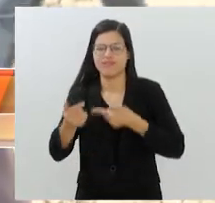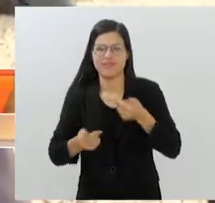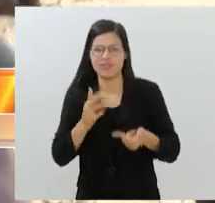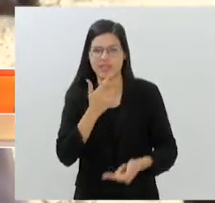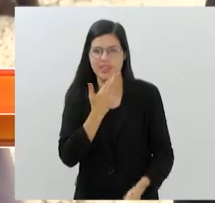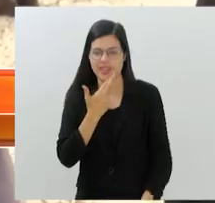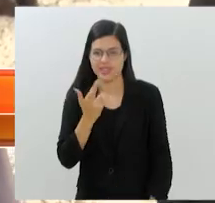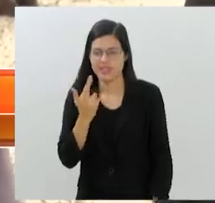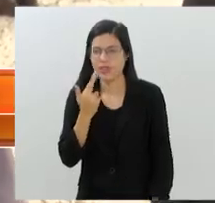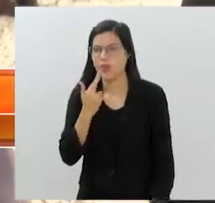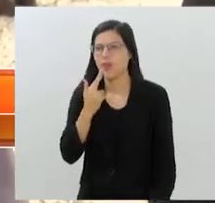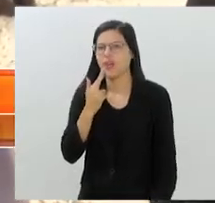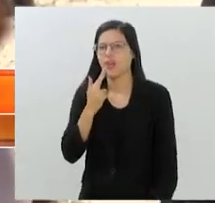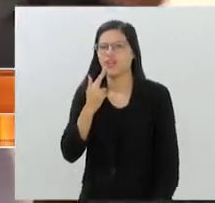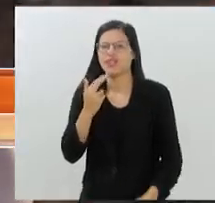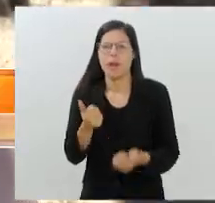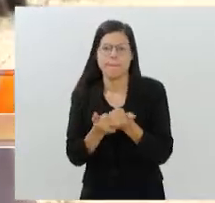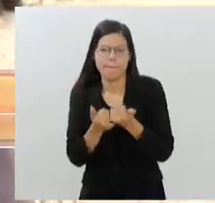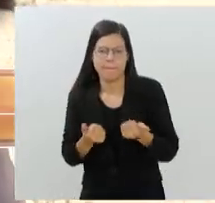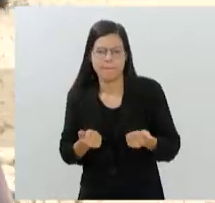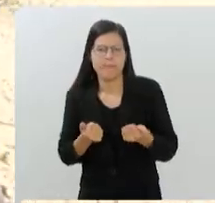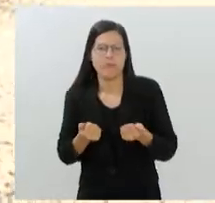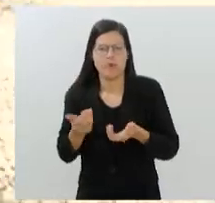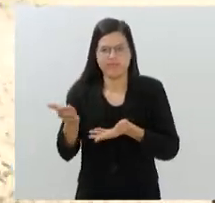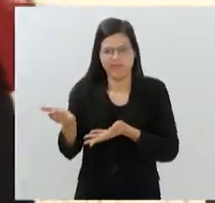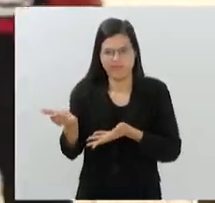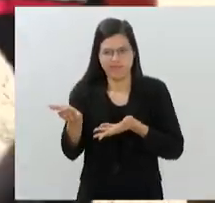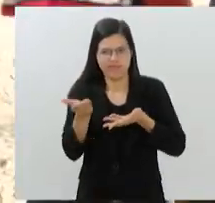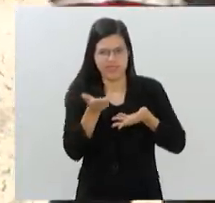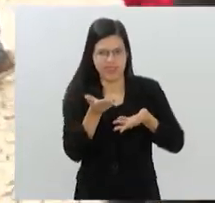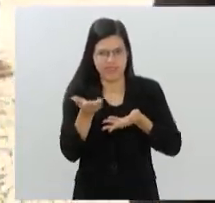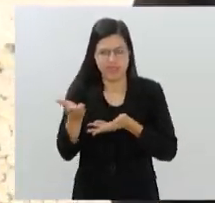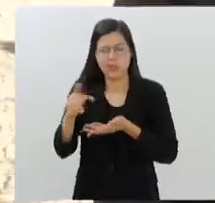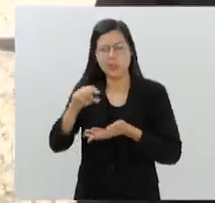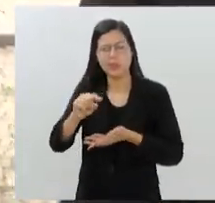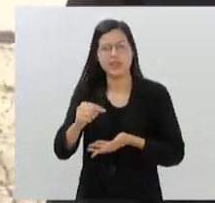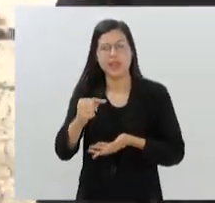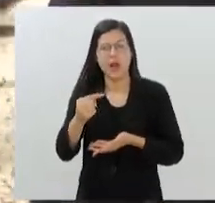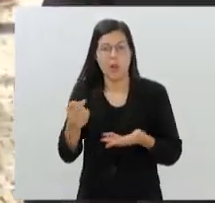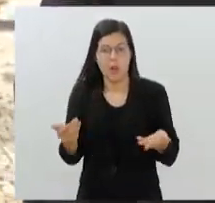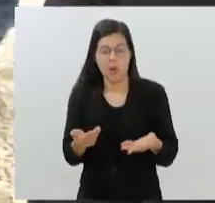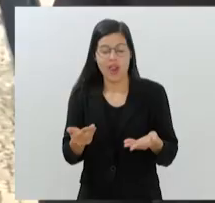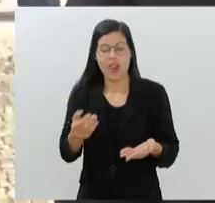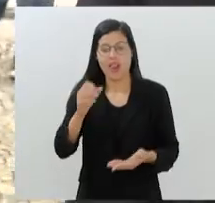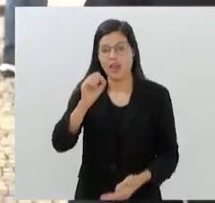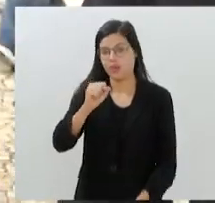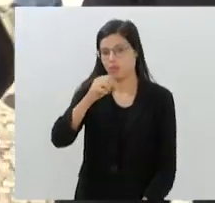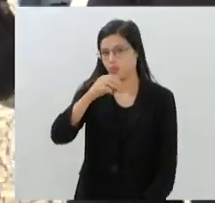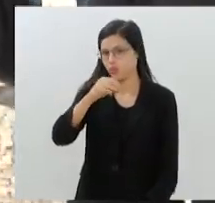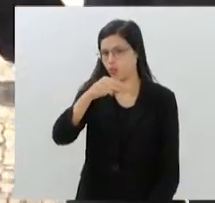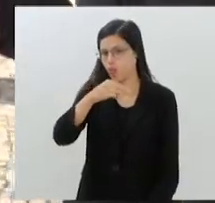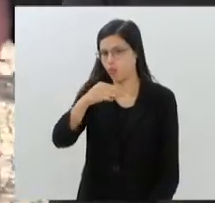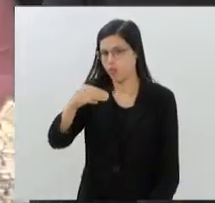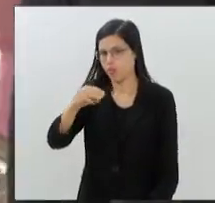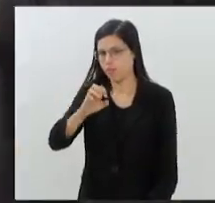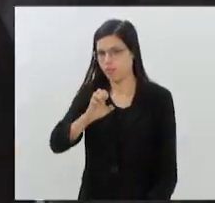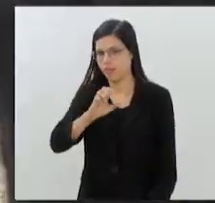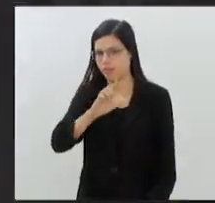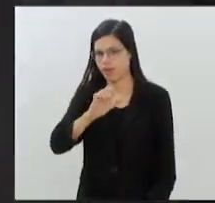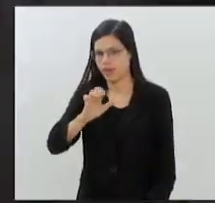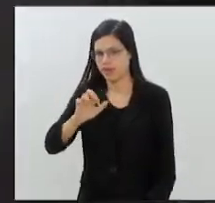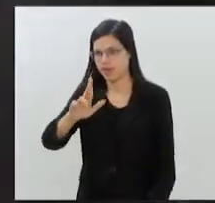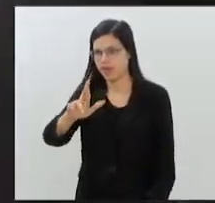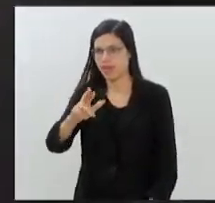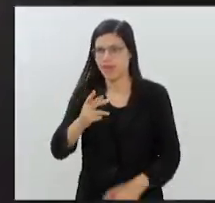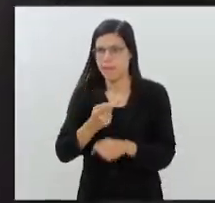Primeiro como assistente de garçom, depois como garçom. E hoje ele é um sommelier premiado. Renato, conta pra gente como que resolveu